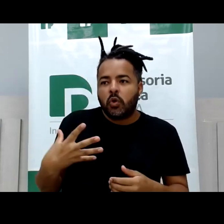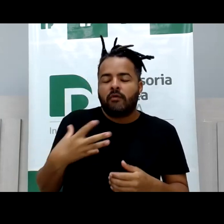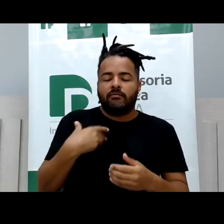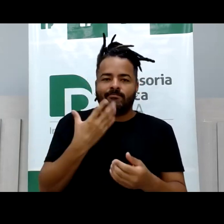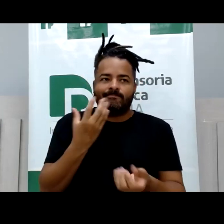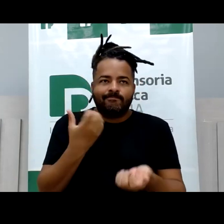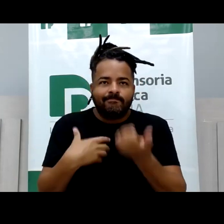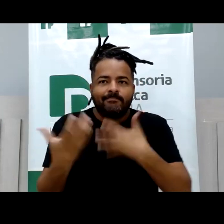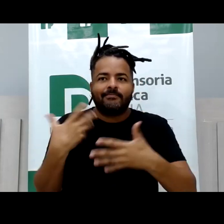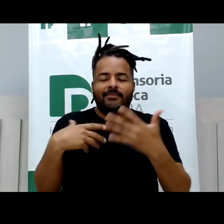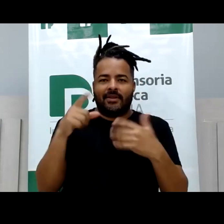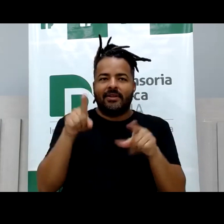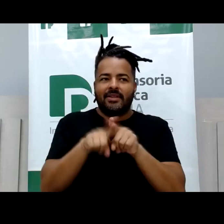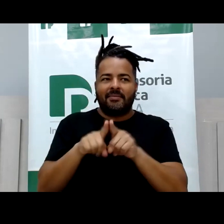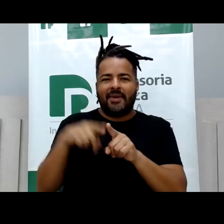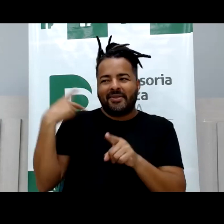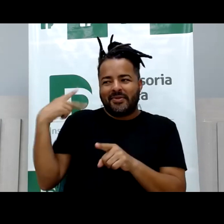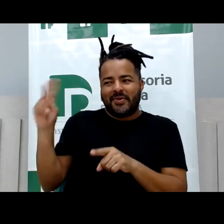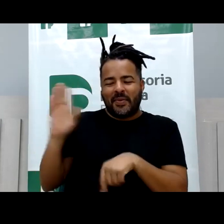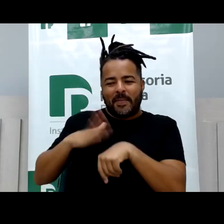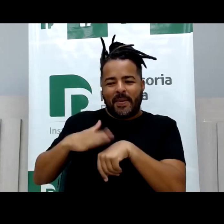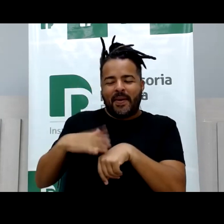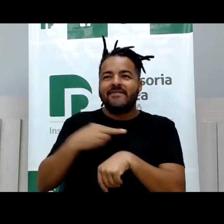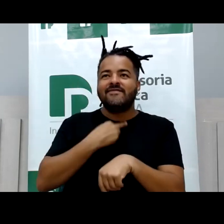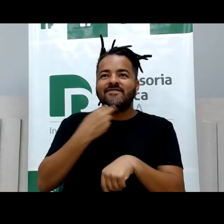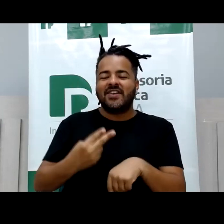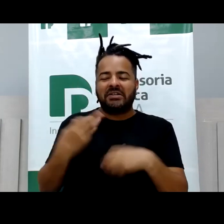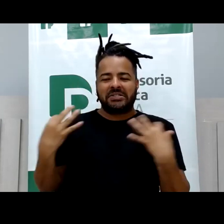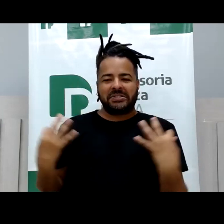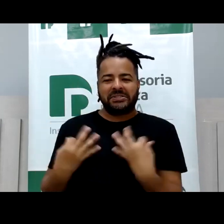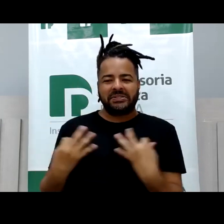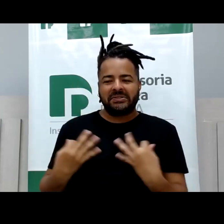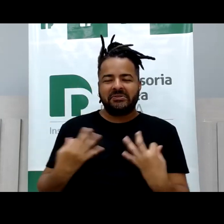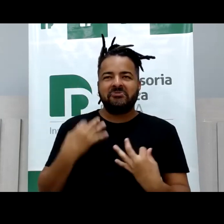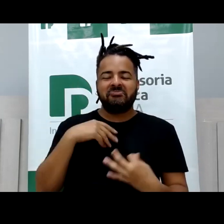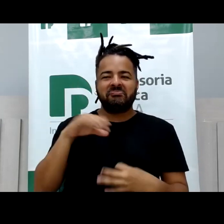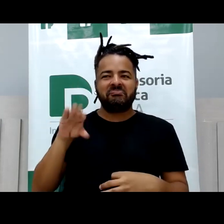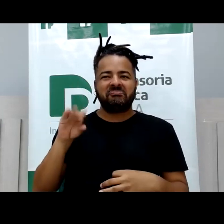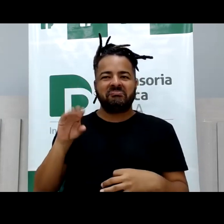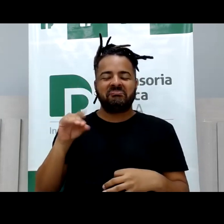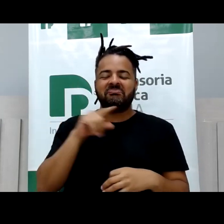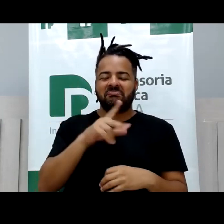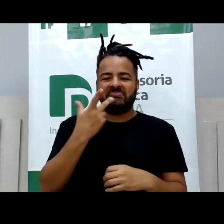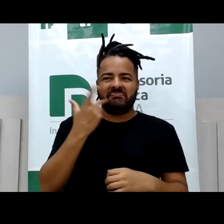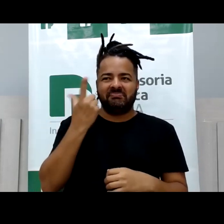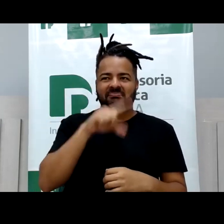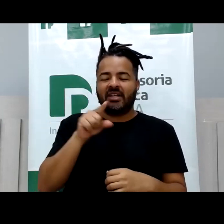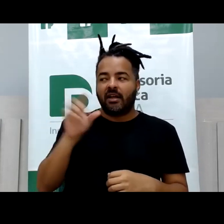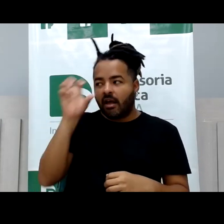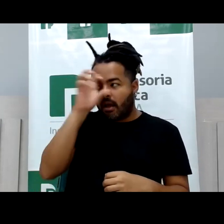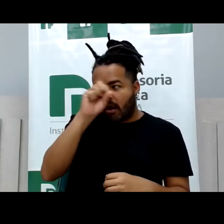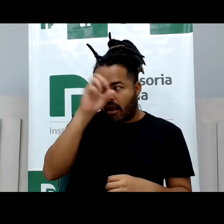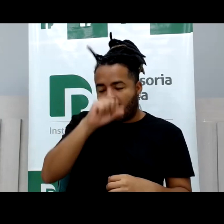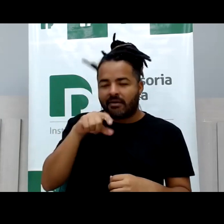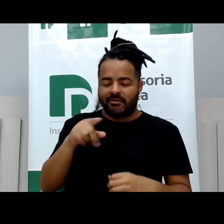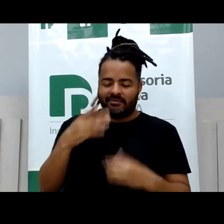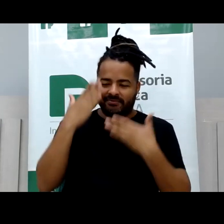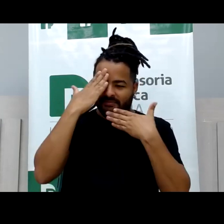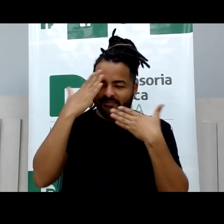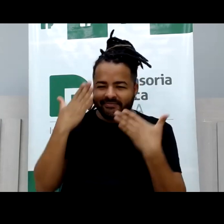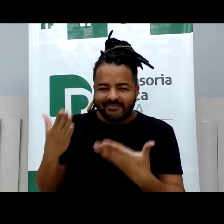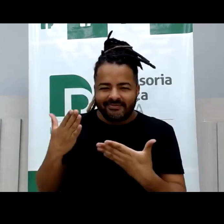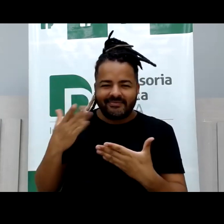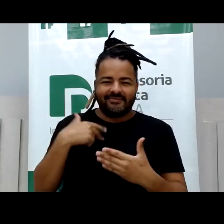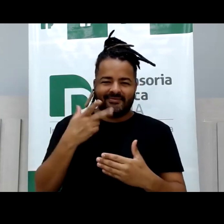para agregar, além da oratória, né? Que a gente sabe que é excelente, de doutora Fernanda. a gente está sempre aprendendo de algum modo. Viu? Muito obrigado